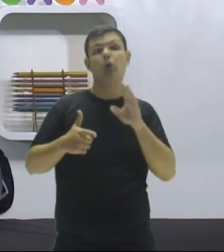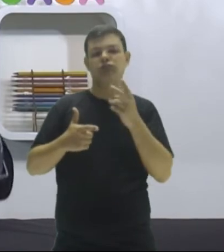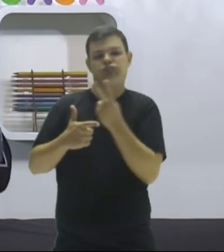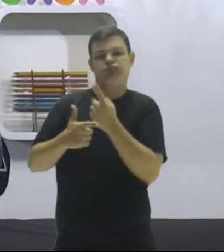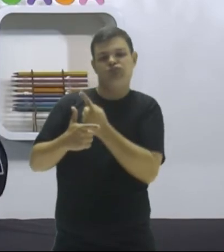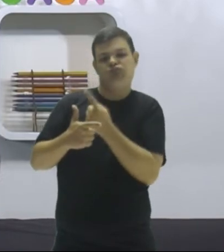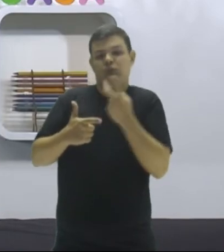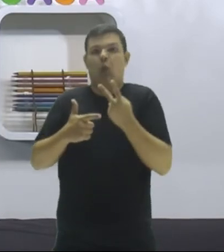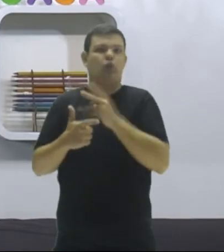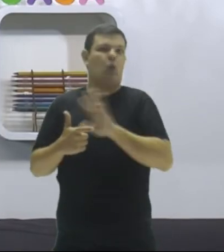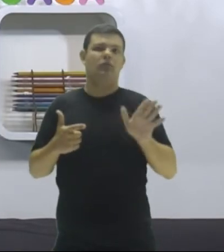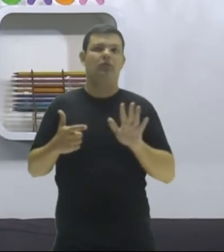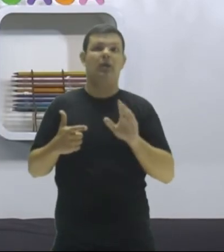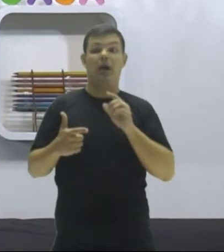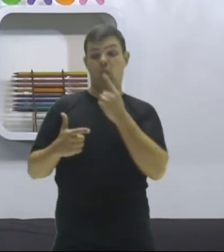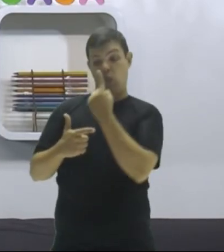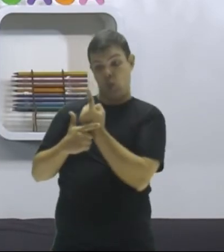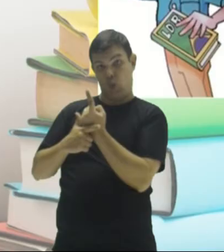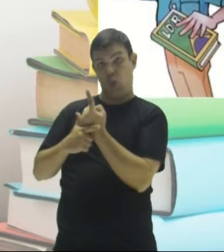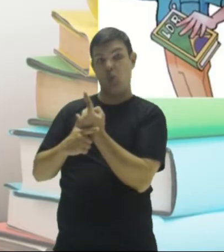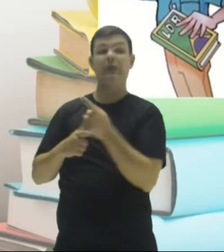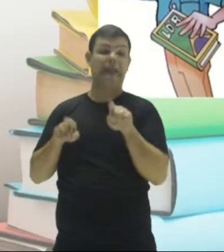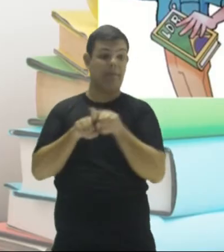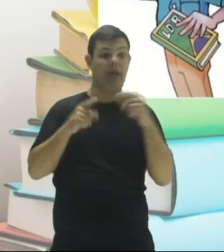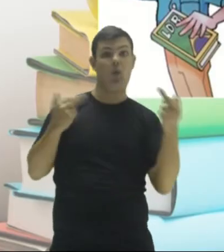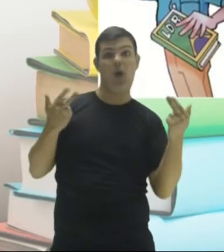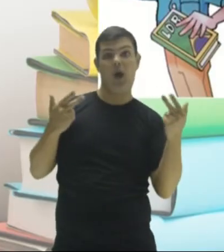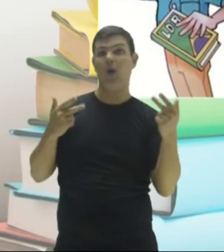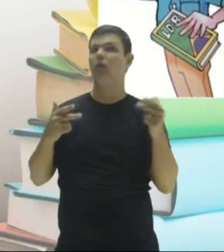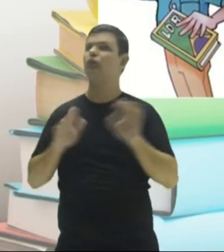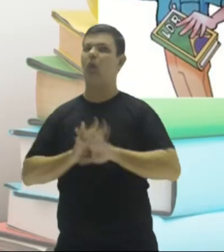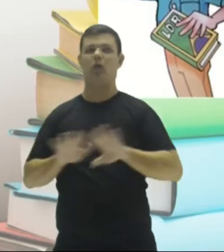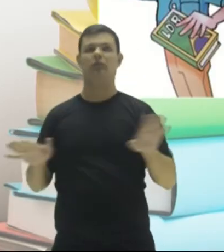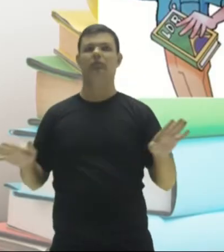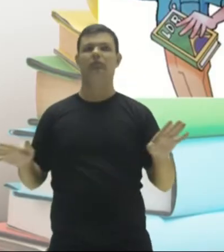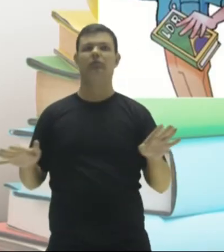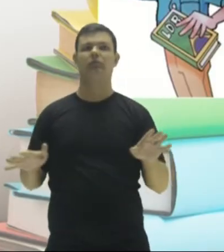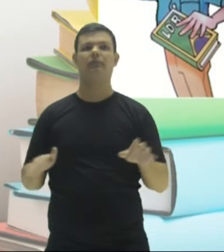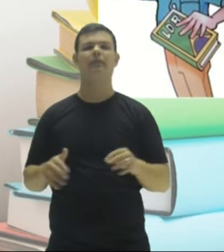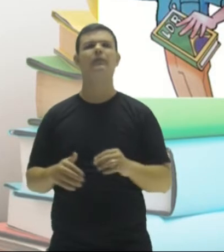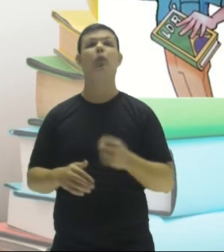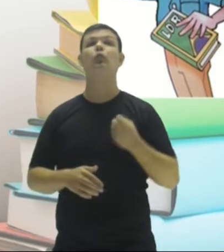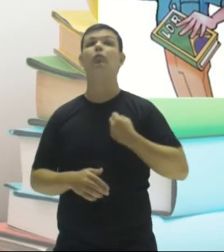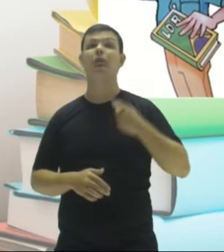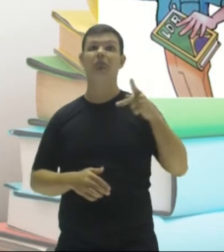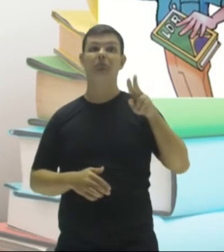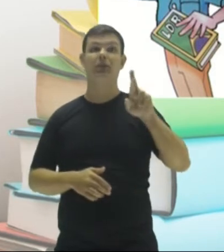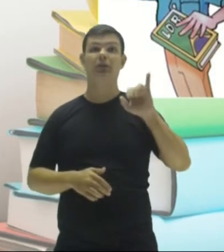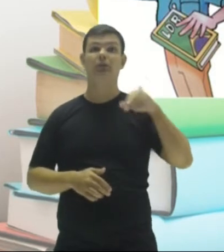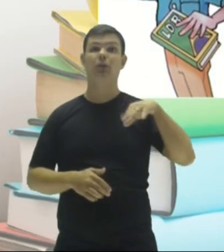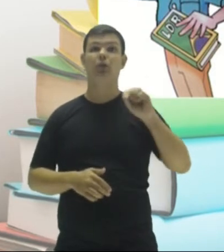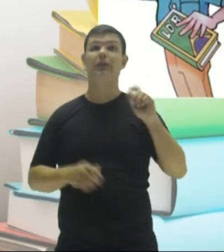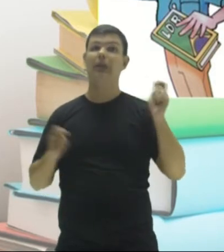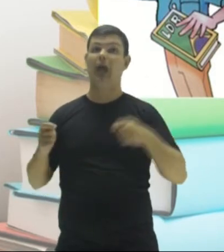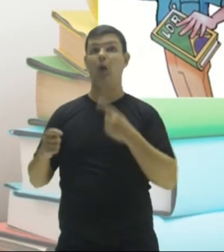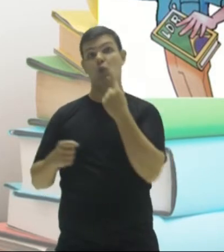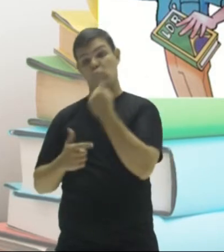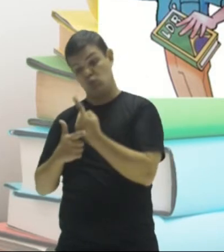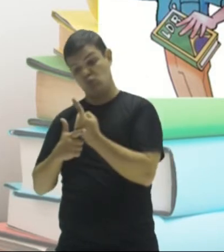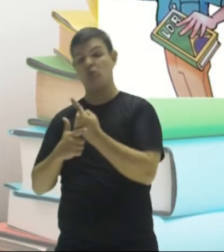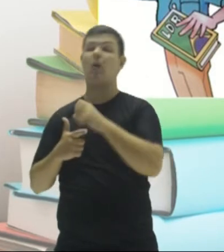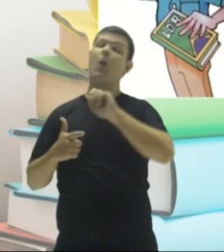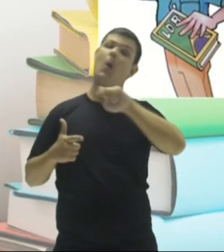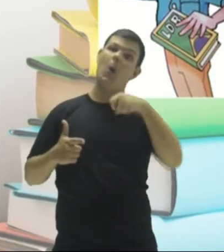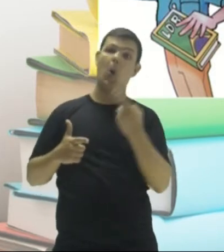Neste caso, por um e por ele mesmo. Como diz aqui, ó. Número primo são divisíveis por um ou por ele